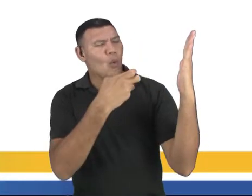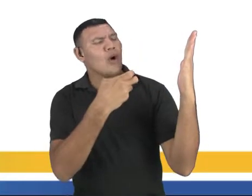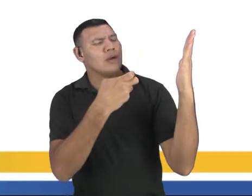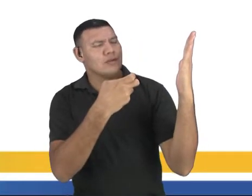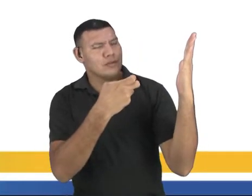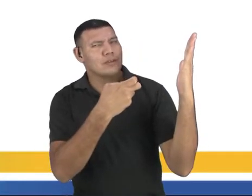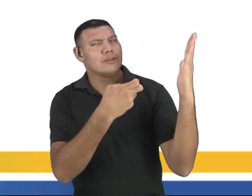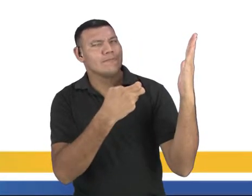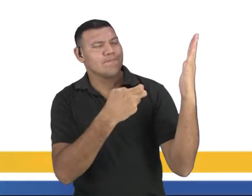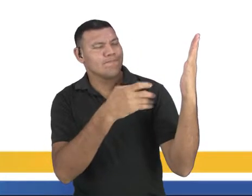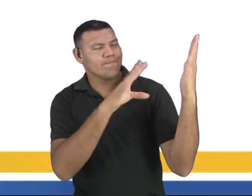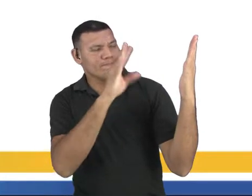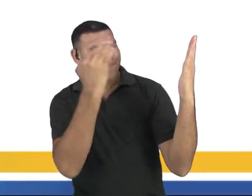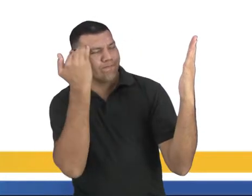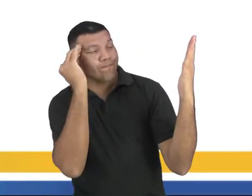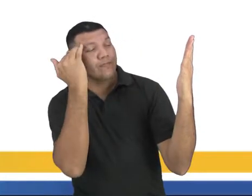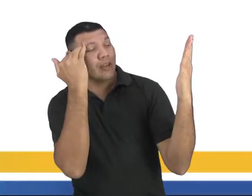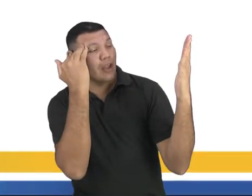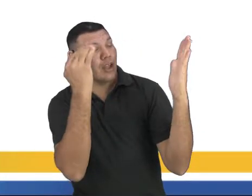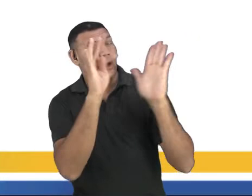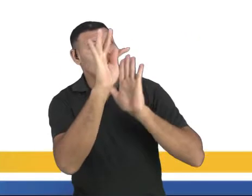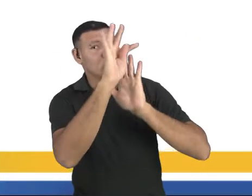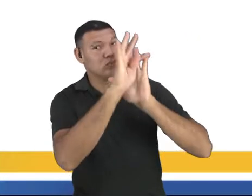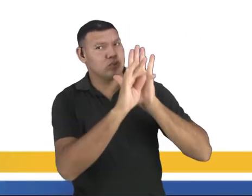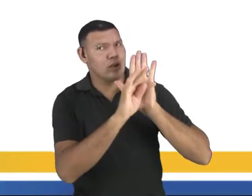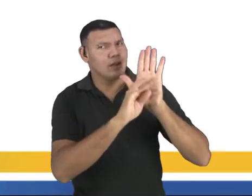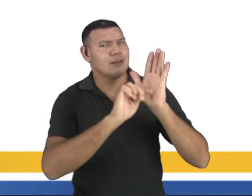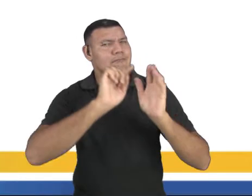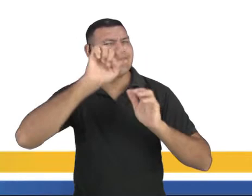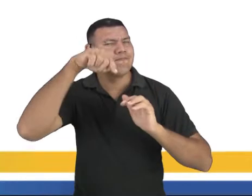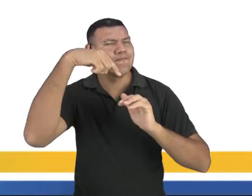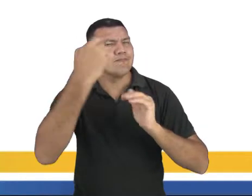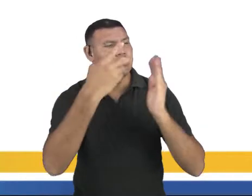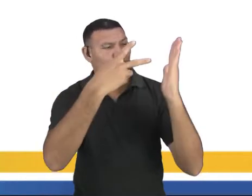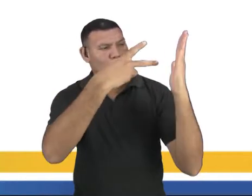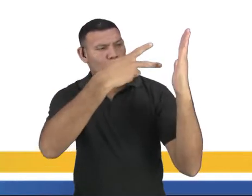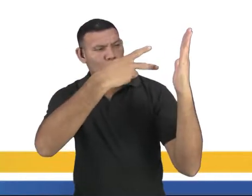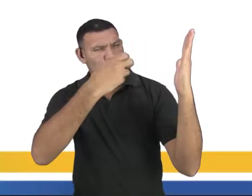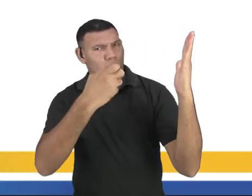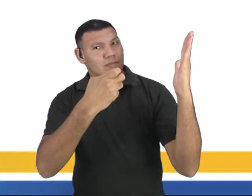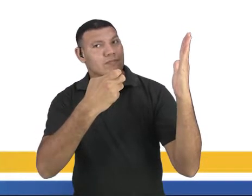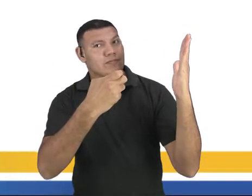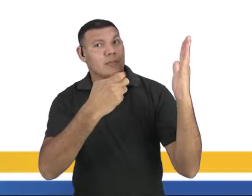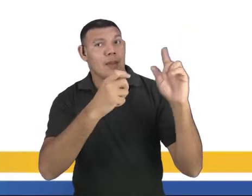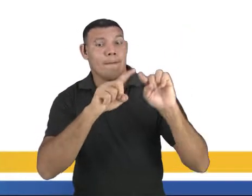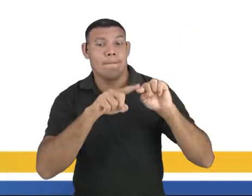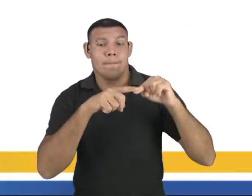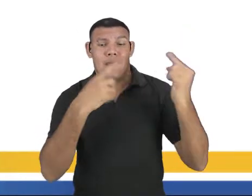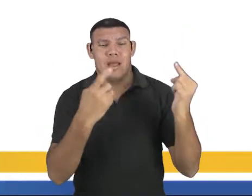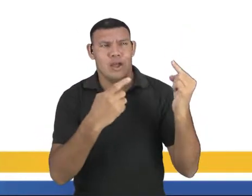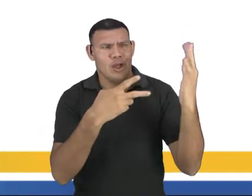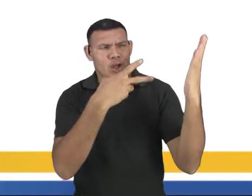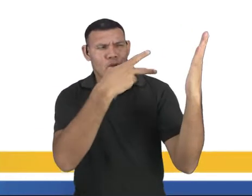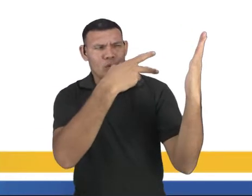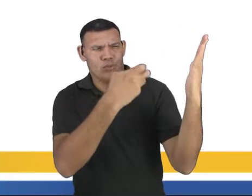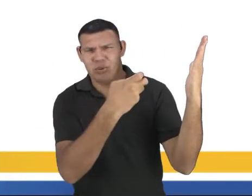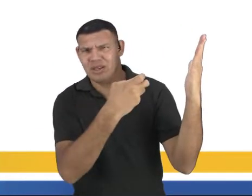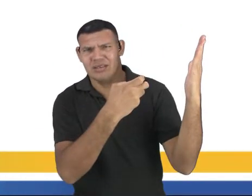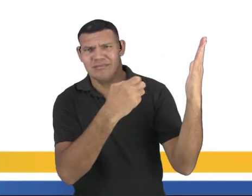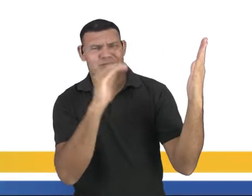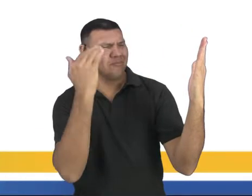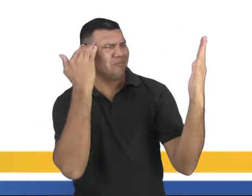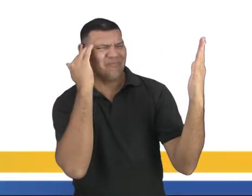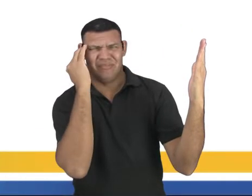texto, dá para compreender o texto e depois interpretar. Mas não dá para interpretar sem